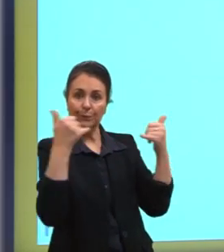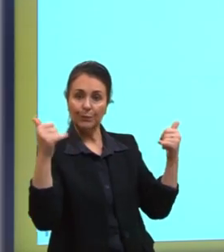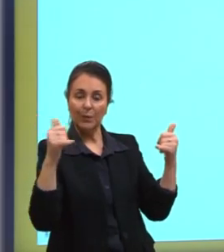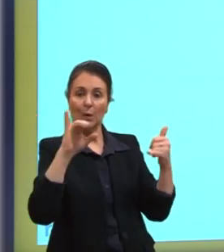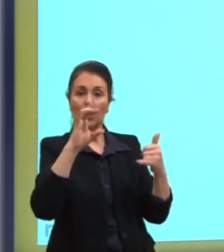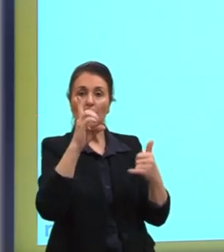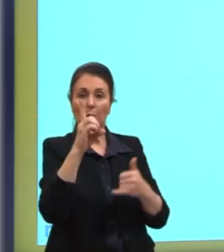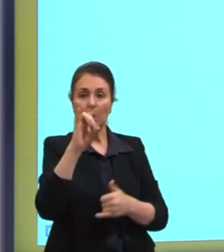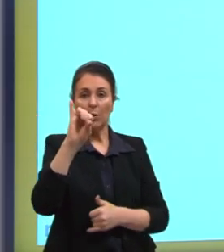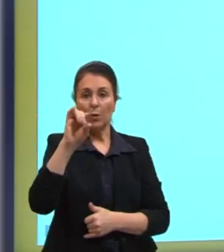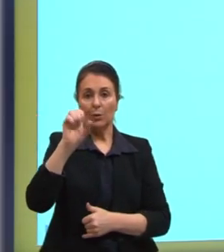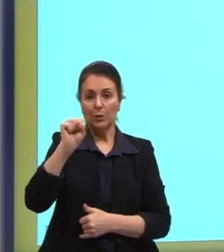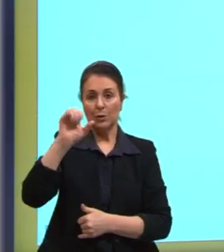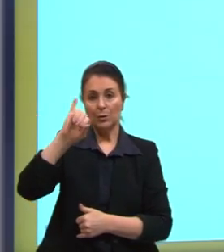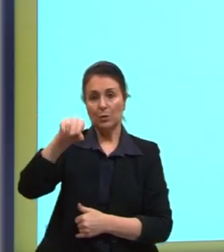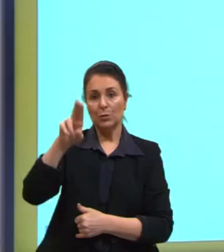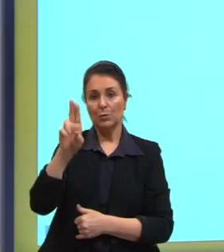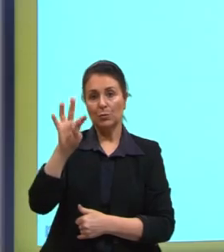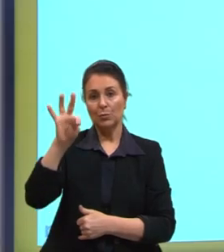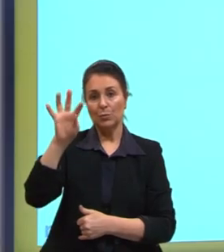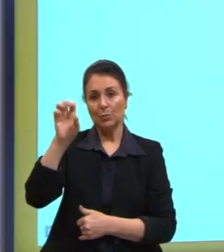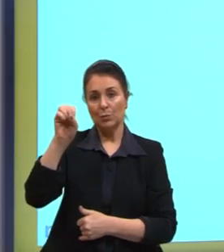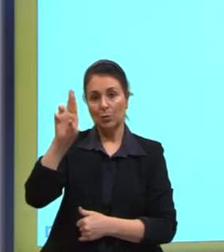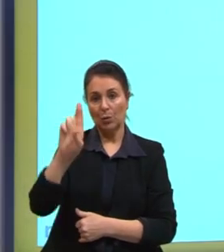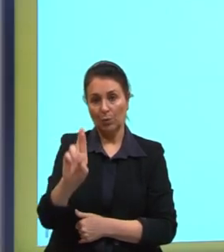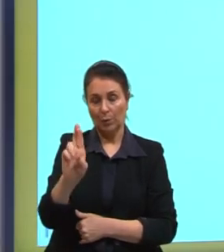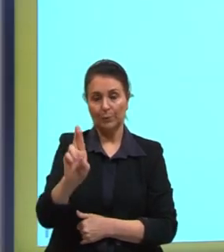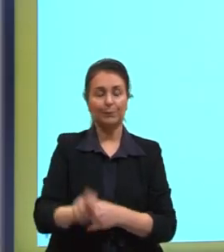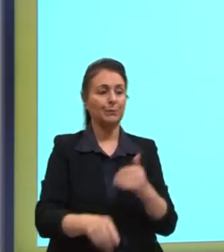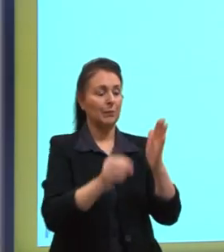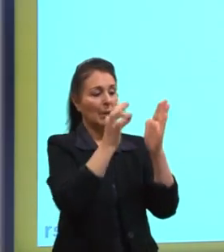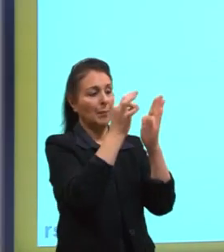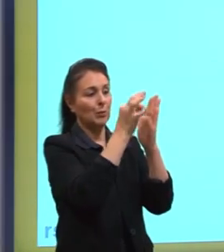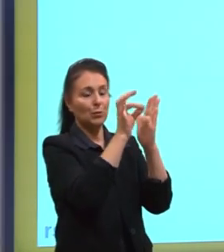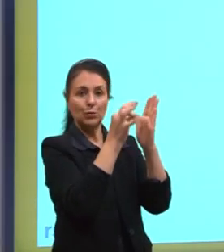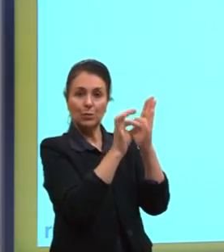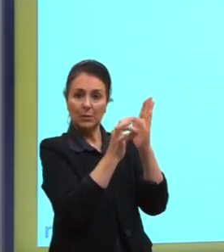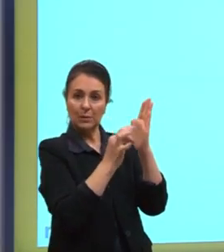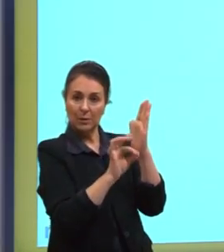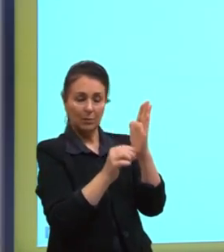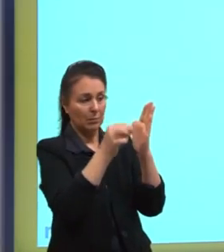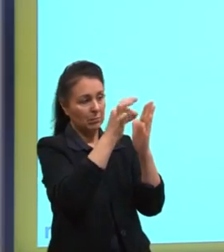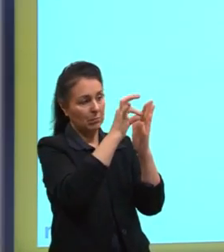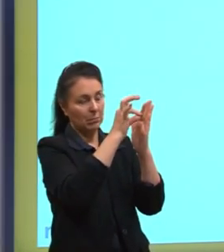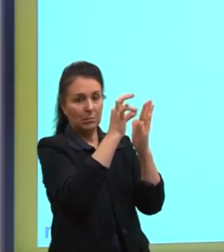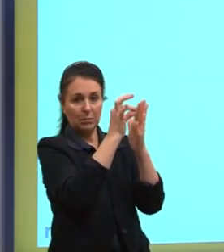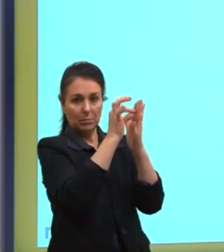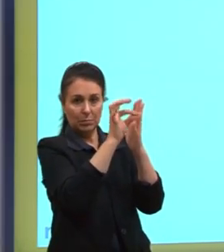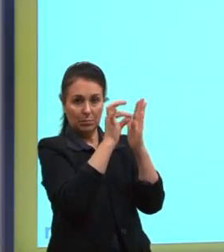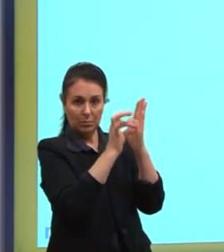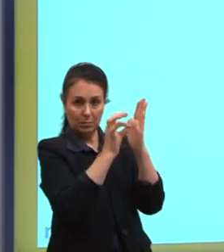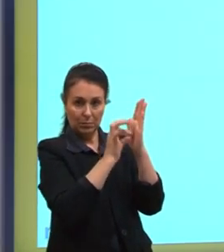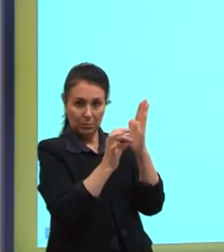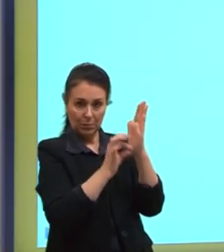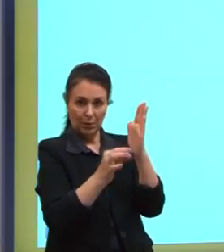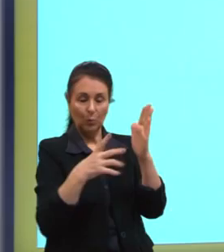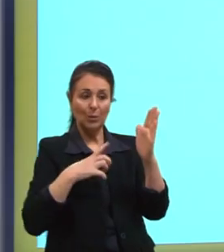tipo de lâmina bimetálica. Por quê? O que acontece? Quando a gente passa o limite da corrente,